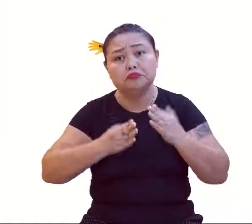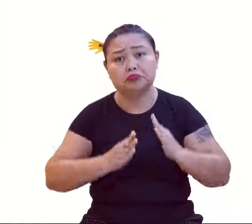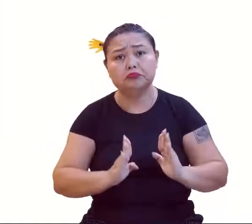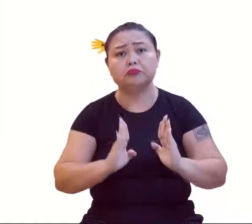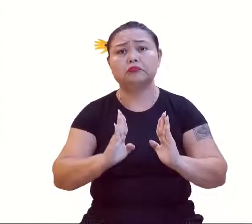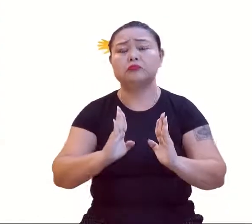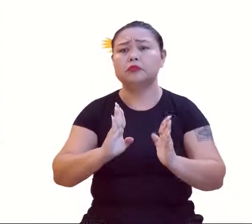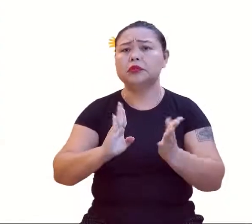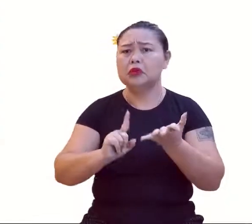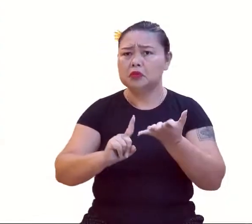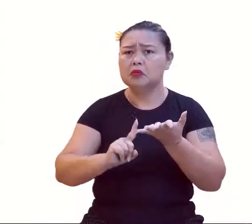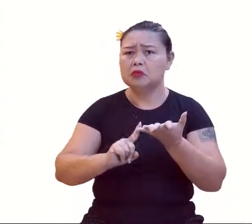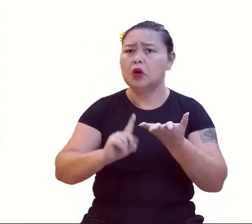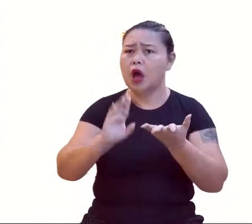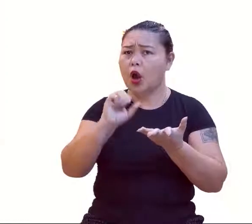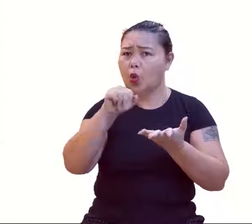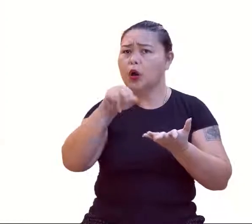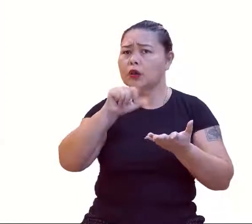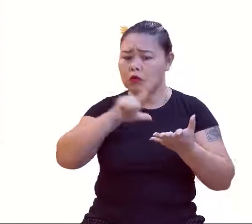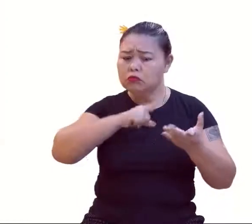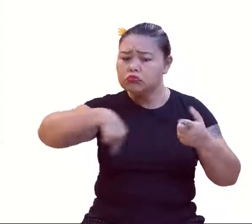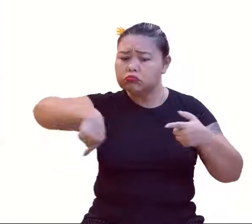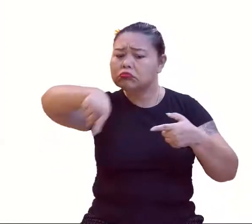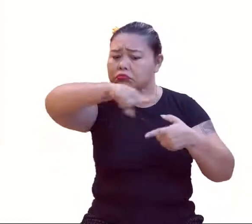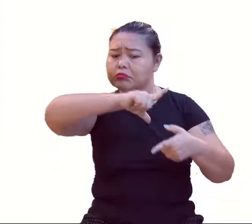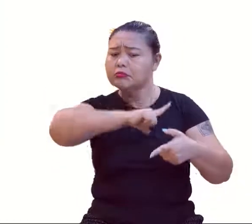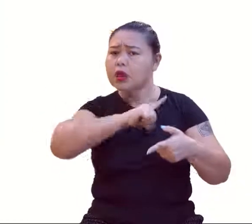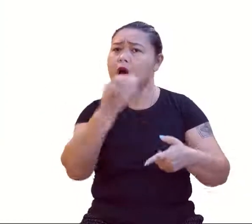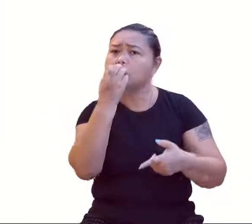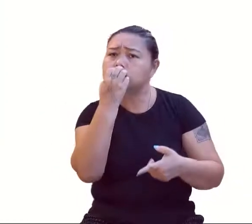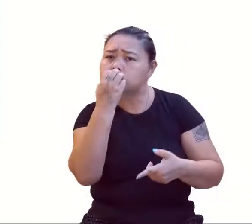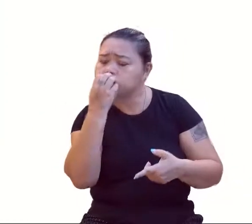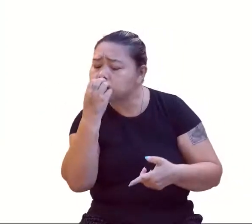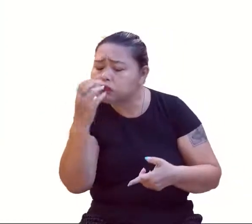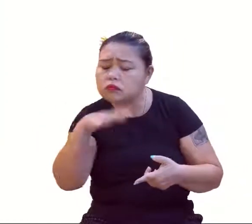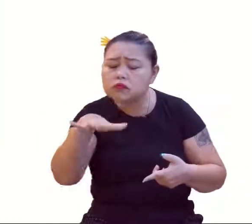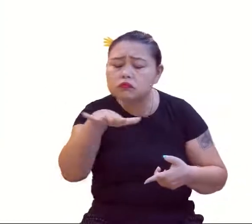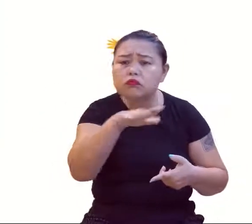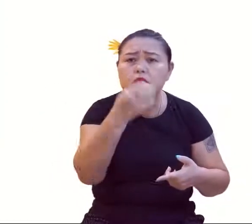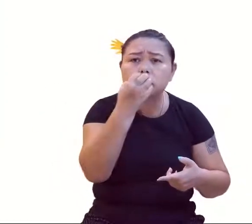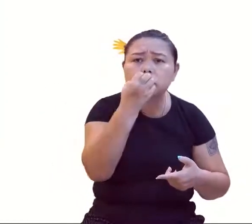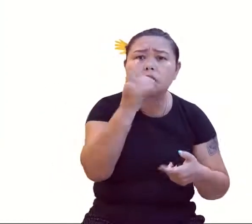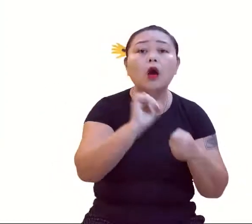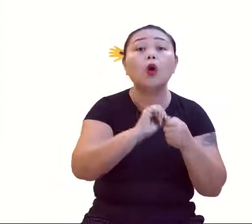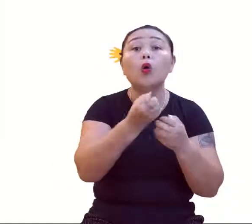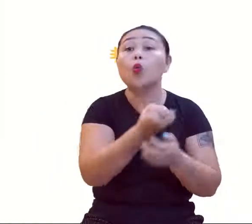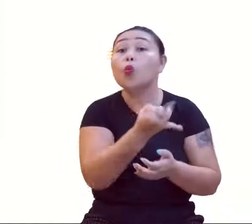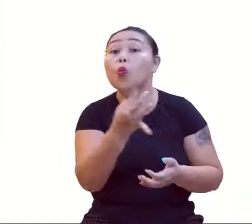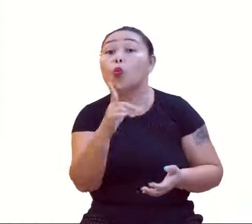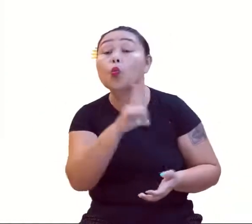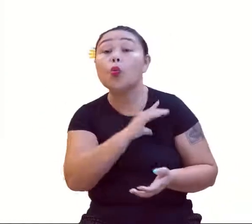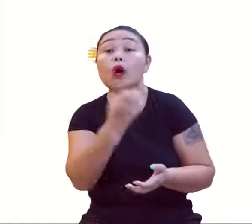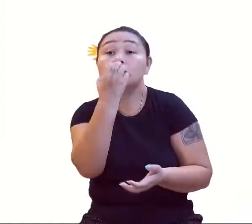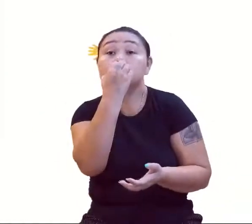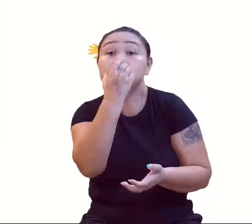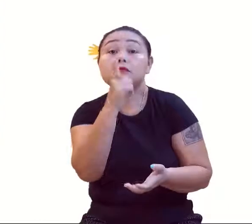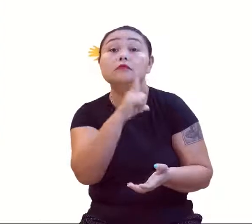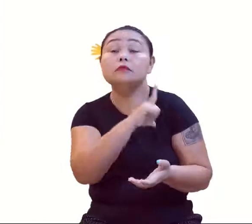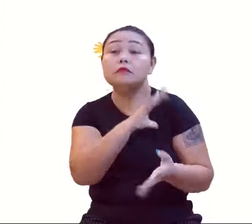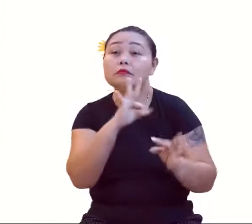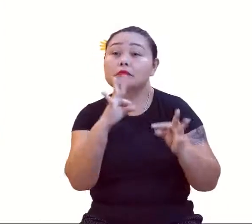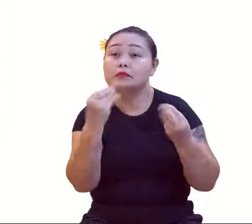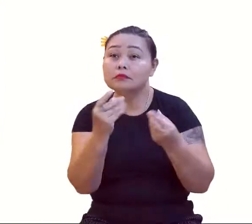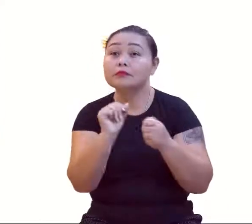um canil que produz, hein? Quantos cães restaram no total? Pegue a lei de